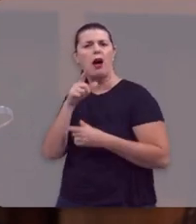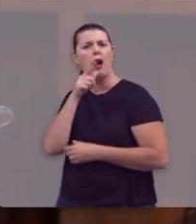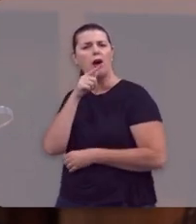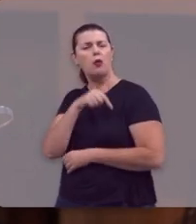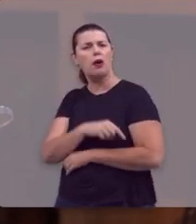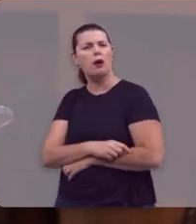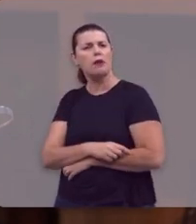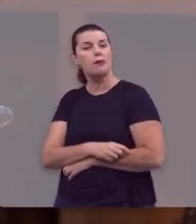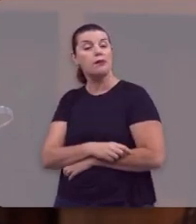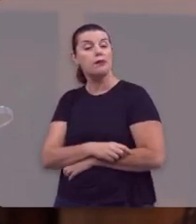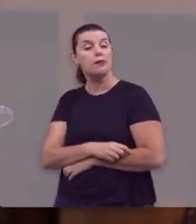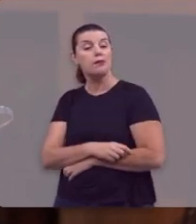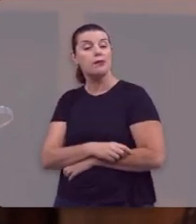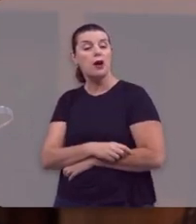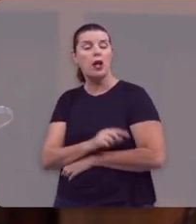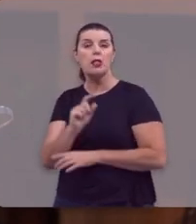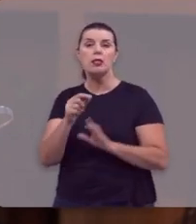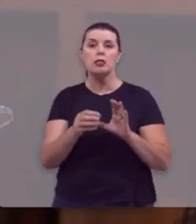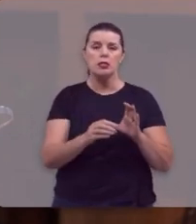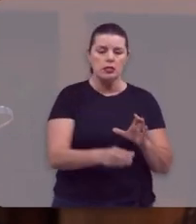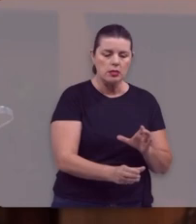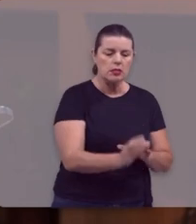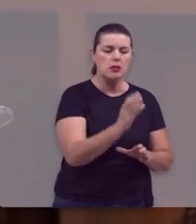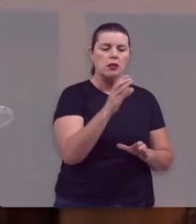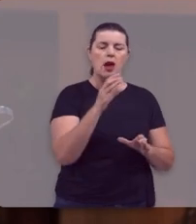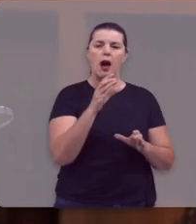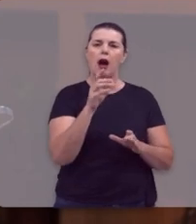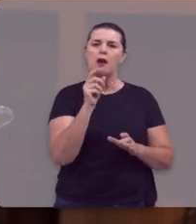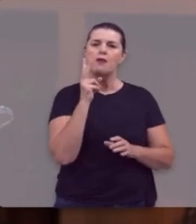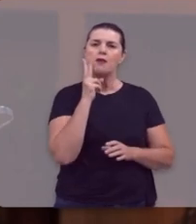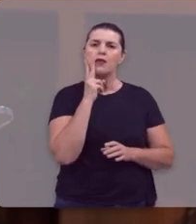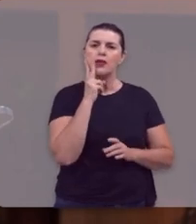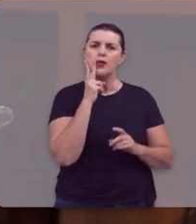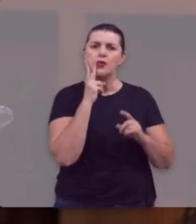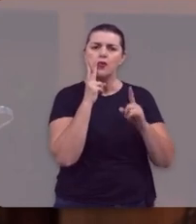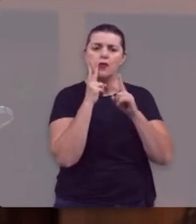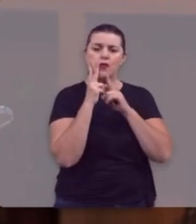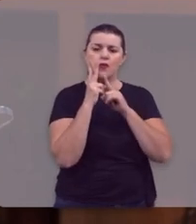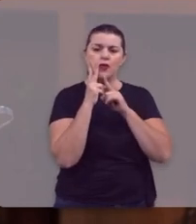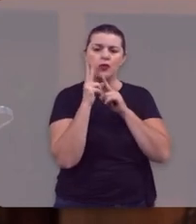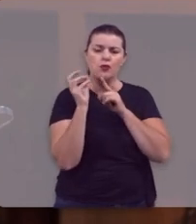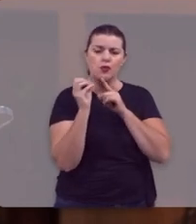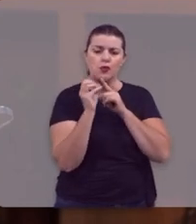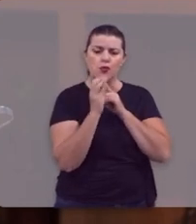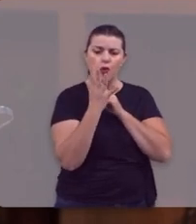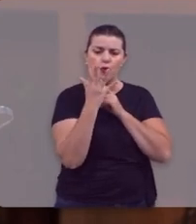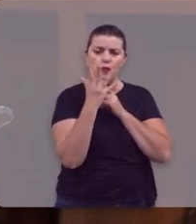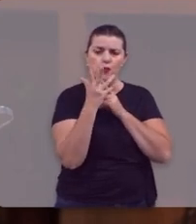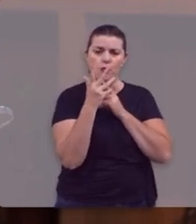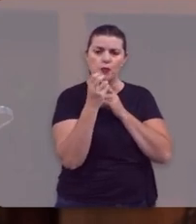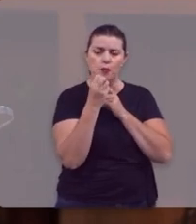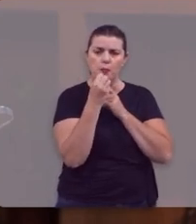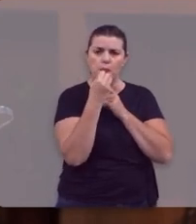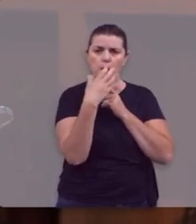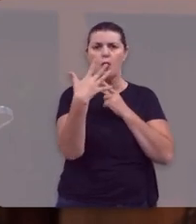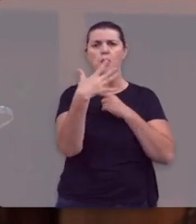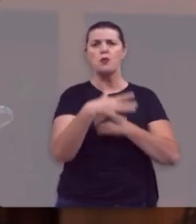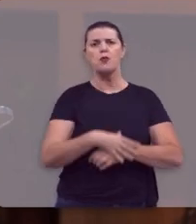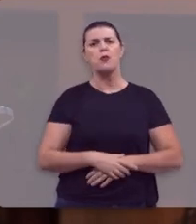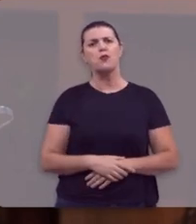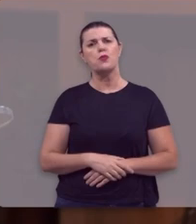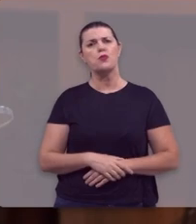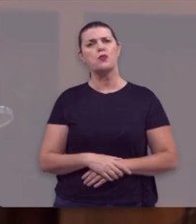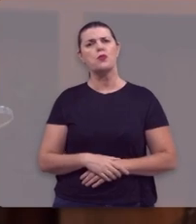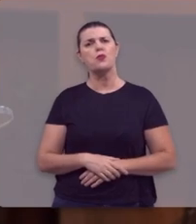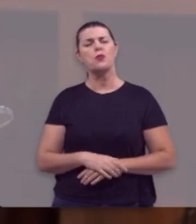talhas? Água. O que saiu das talhas? Vinho. E vinho novo.